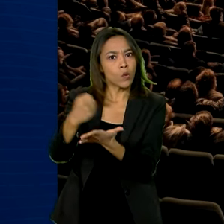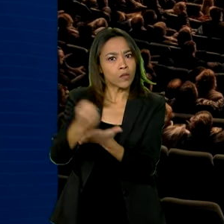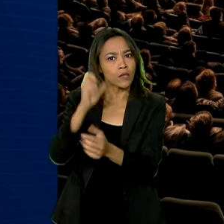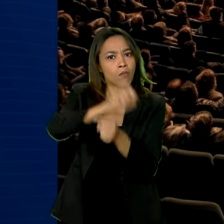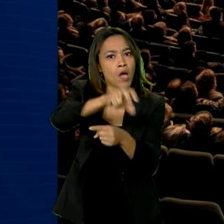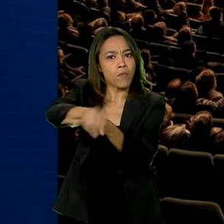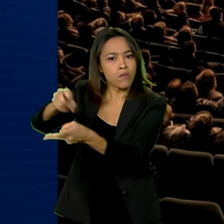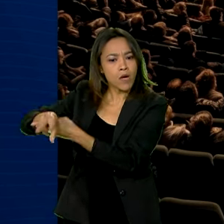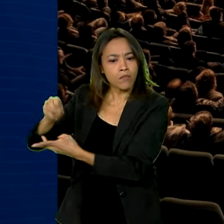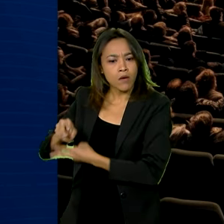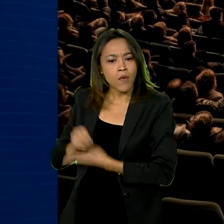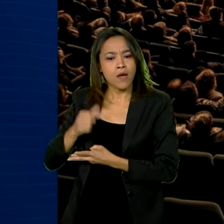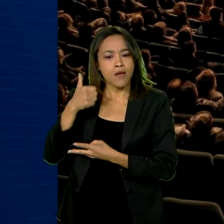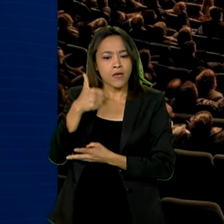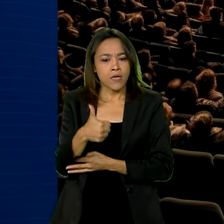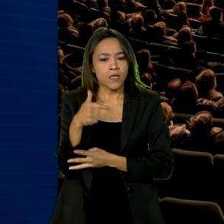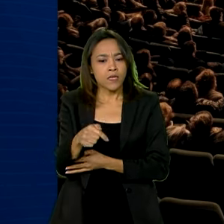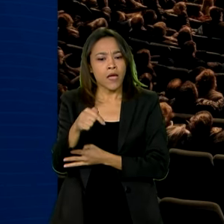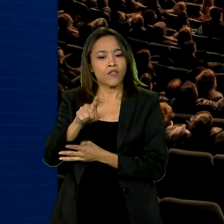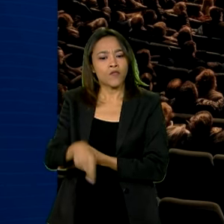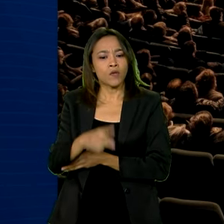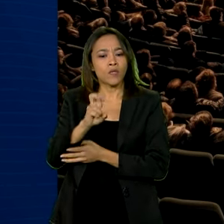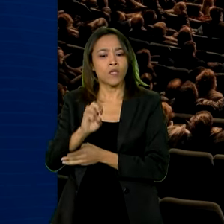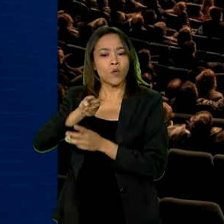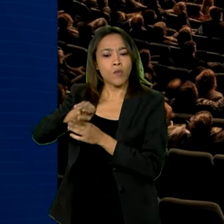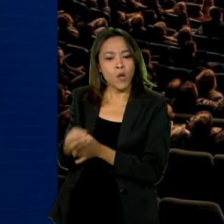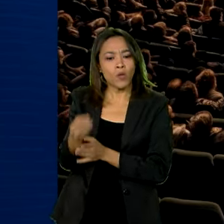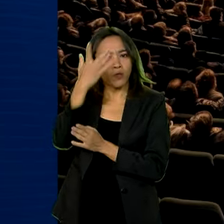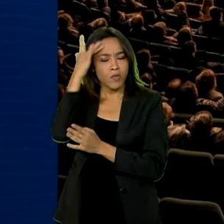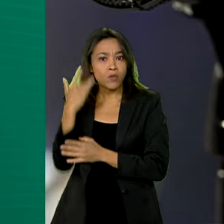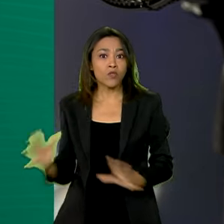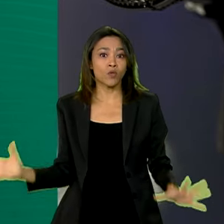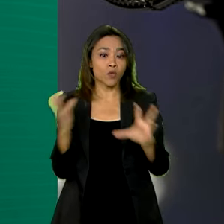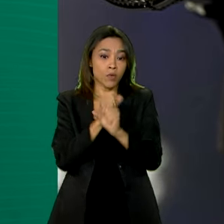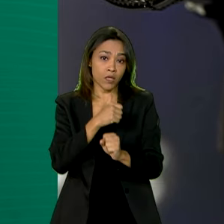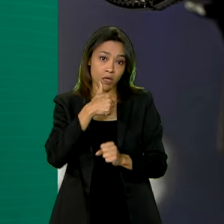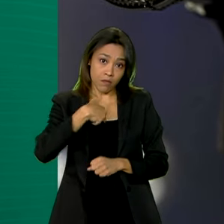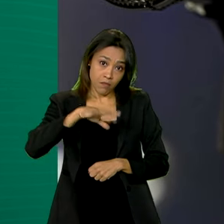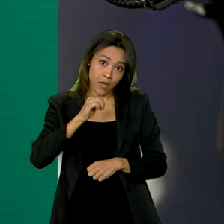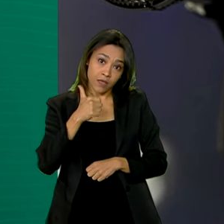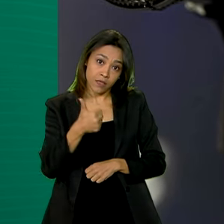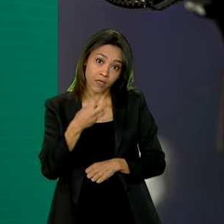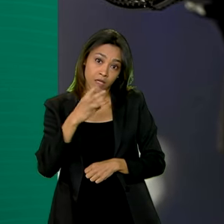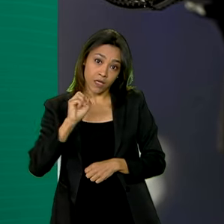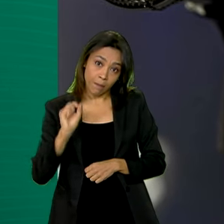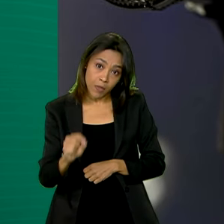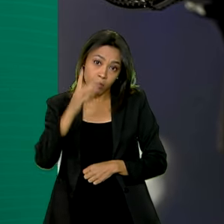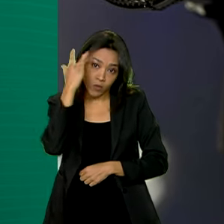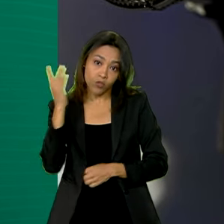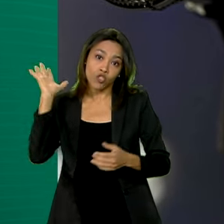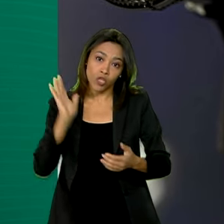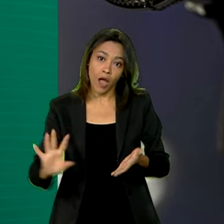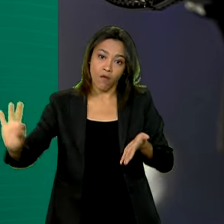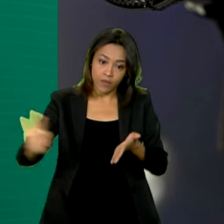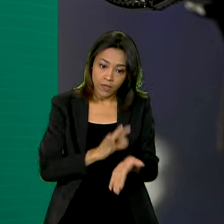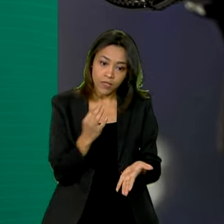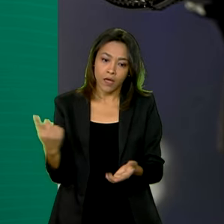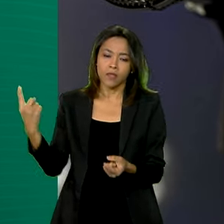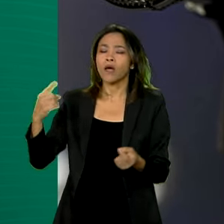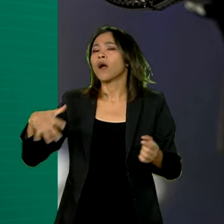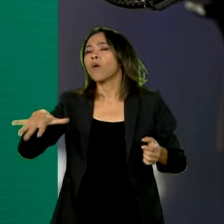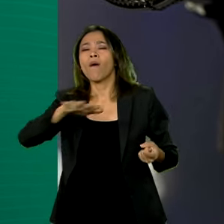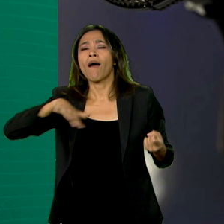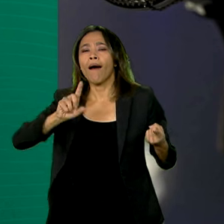de pessoas em mais de 130 mil empresas formalizadas. Entre elas, a do ramo de hotelaria, serviços de